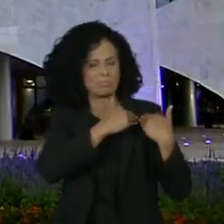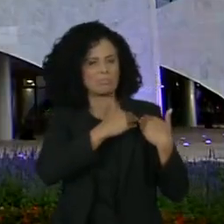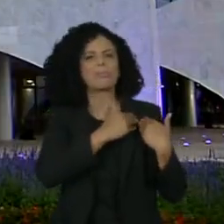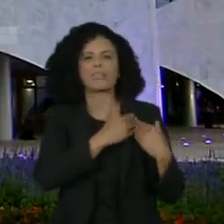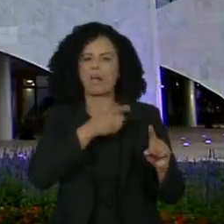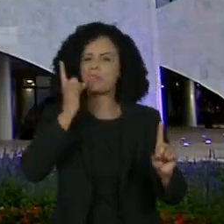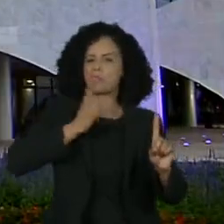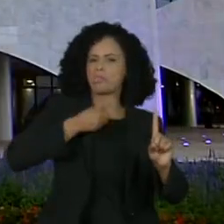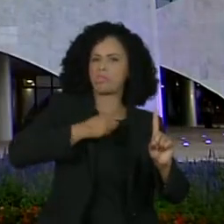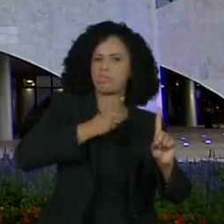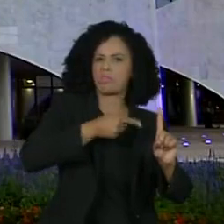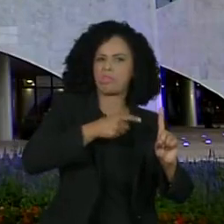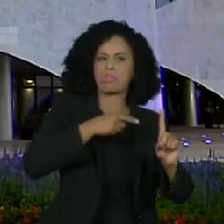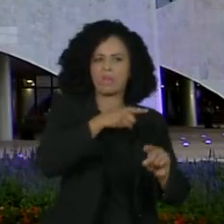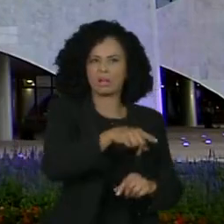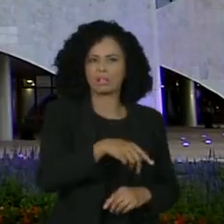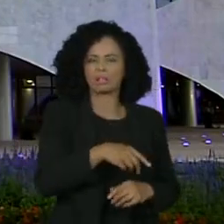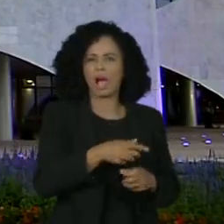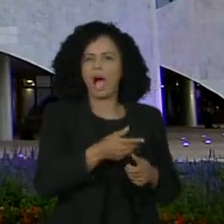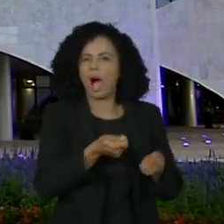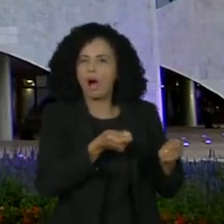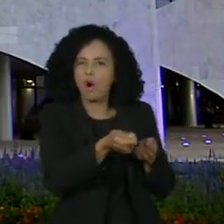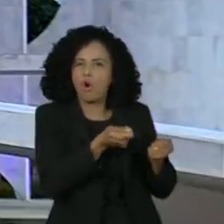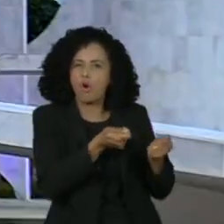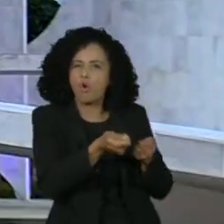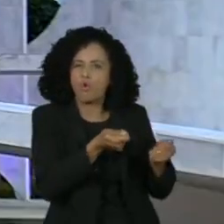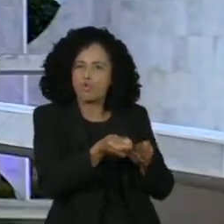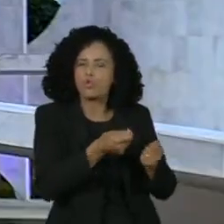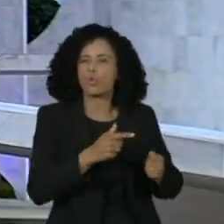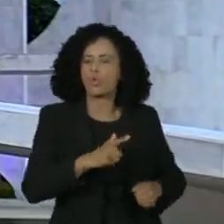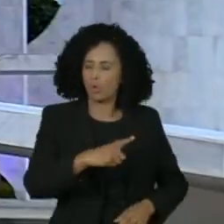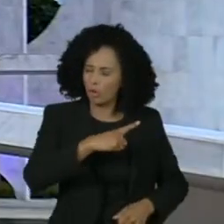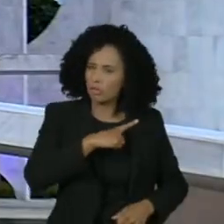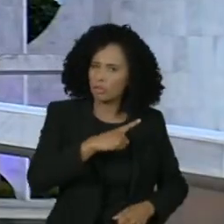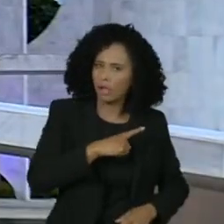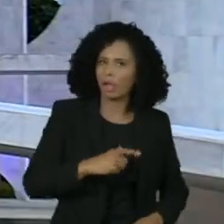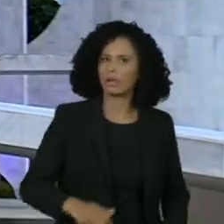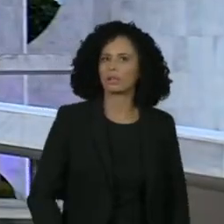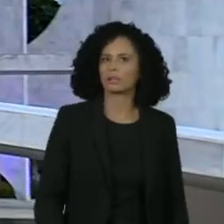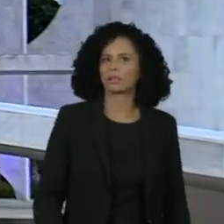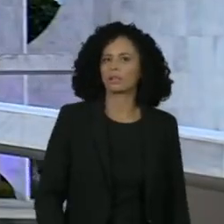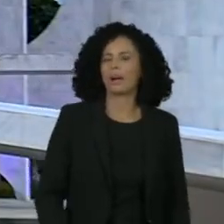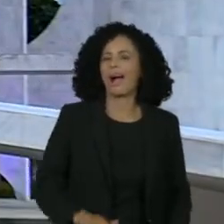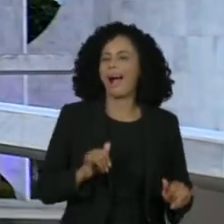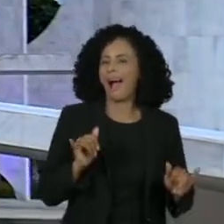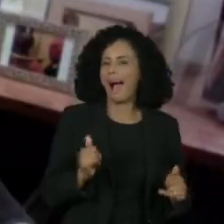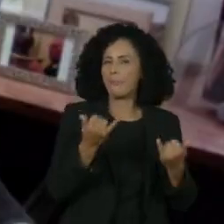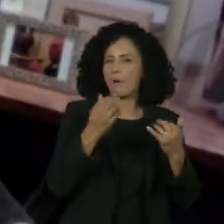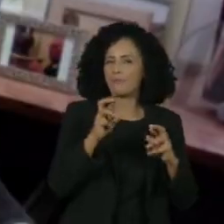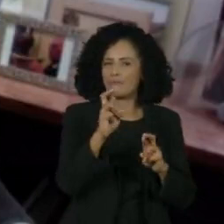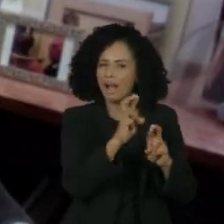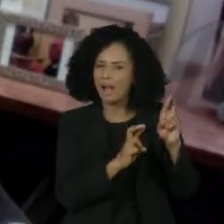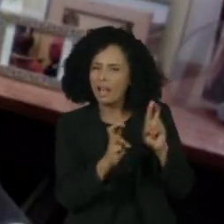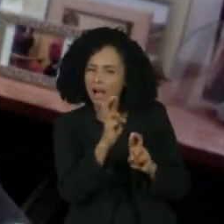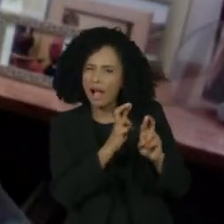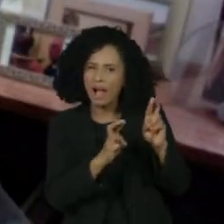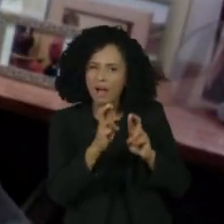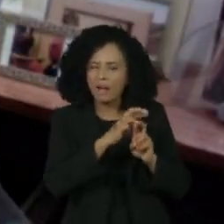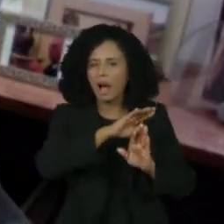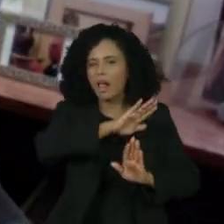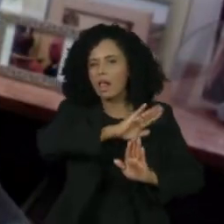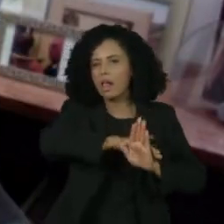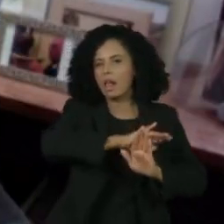dirigem a Secretaria de Governo e a GSI para investigar, fazer investigações